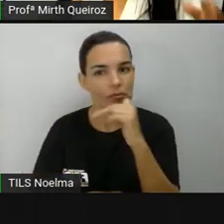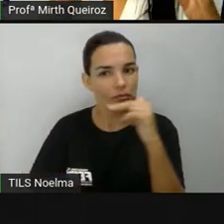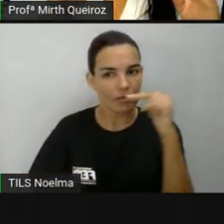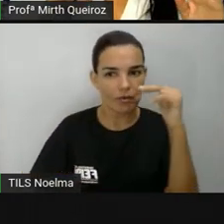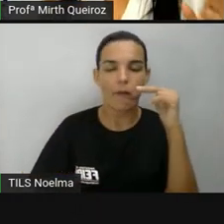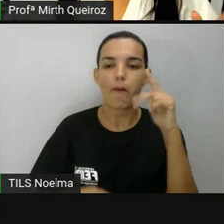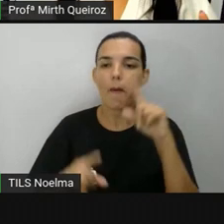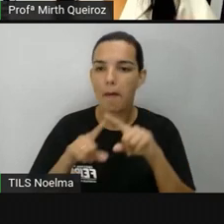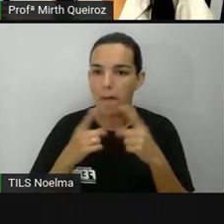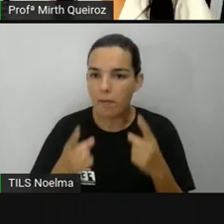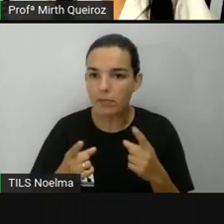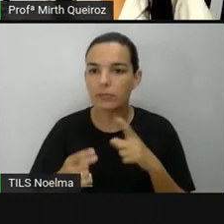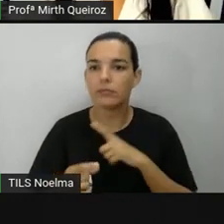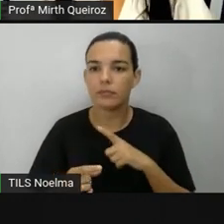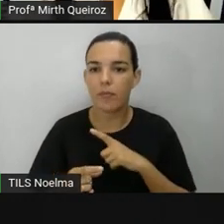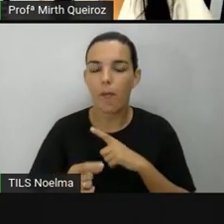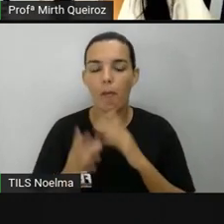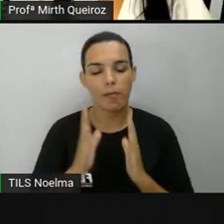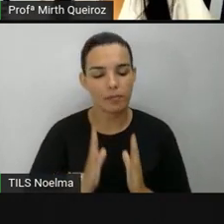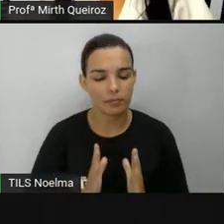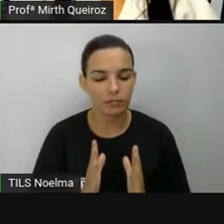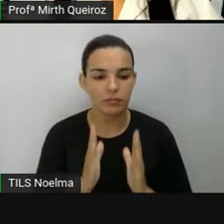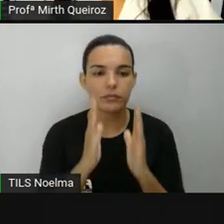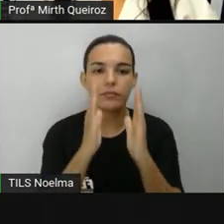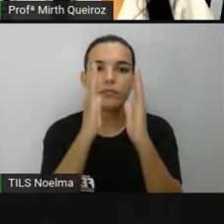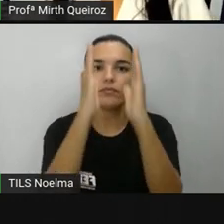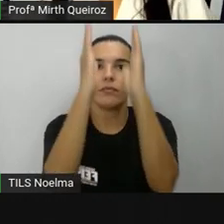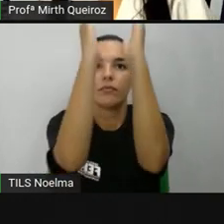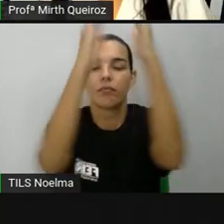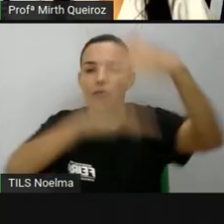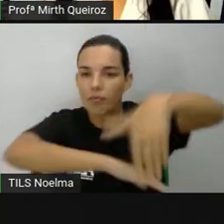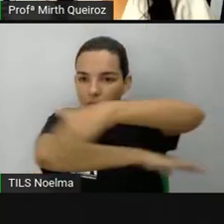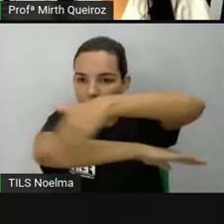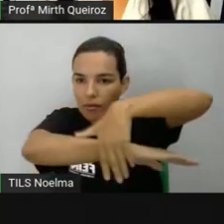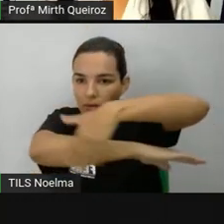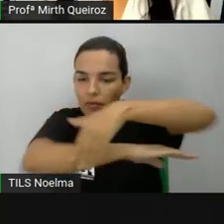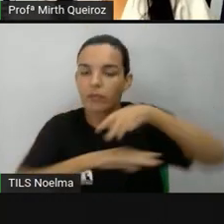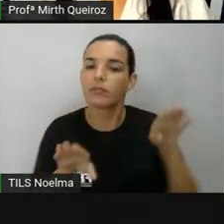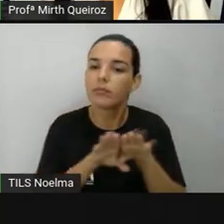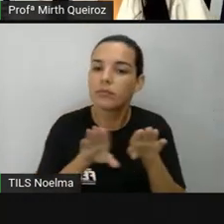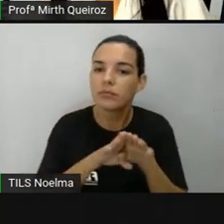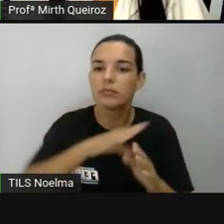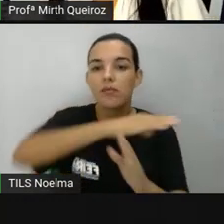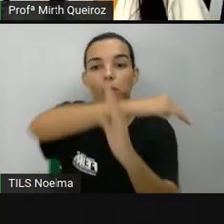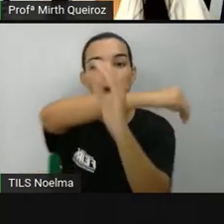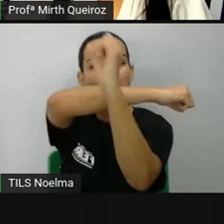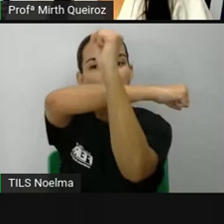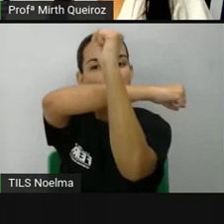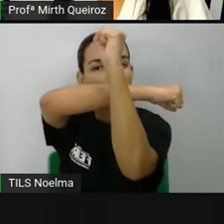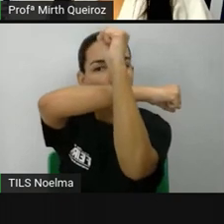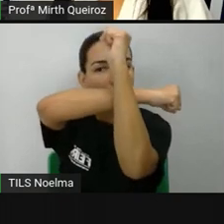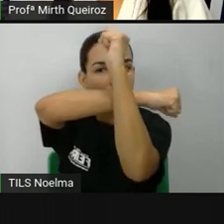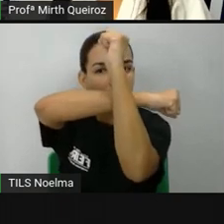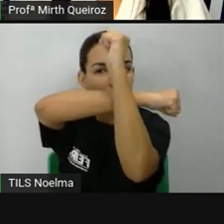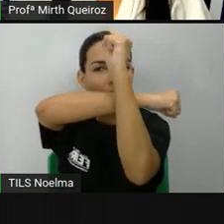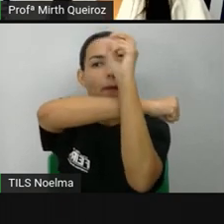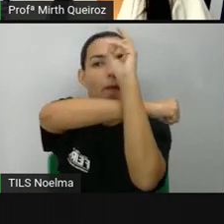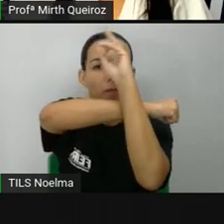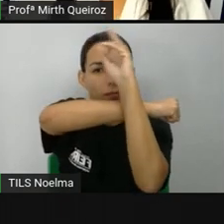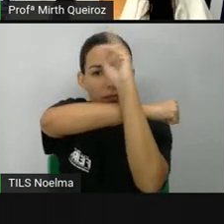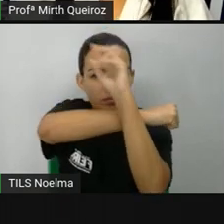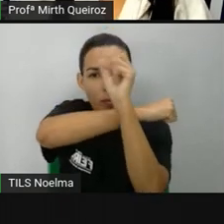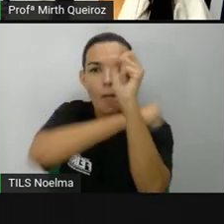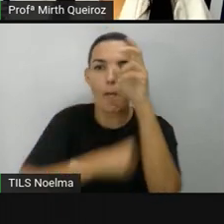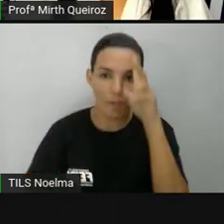a gente for seguindo, seguindo, seguindo, essas ruas elas nunca vão se cruzar. E as perpendiculares são ruas que se cruzam, ou